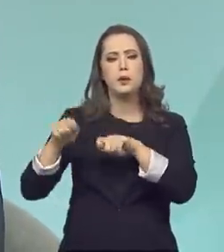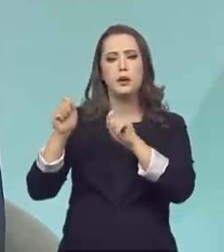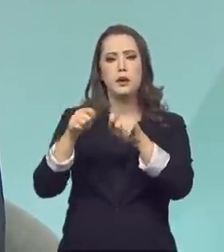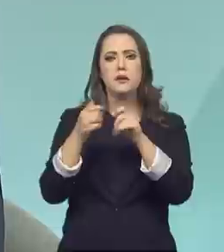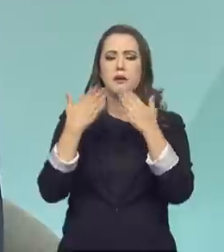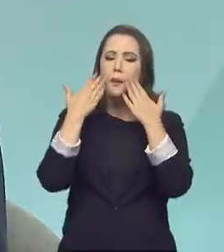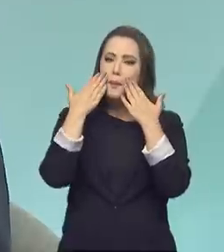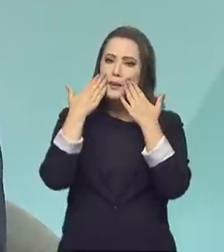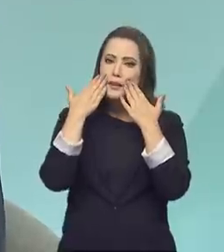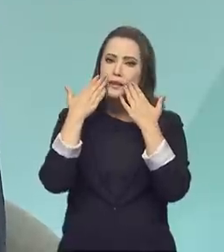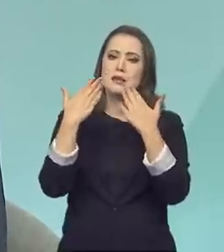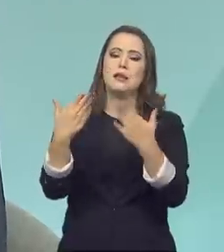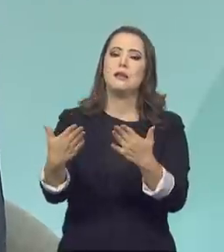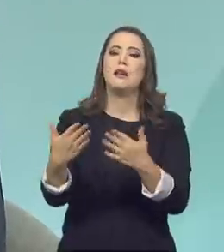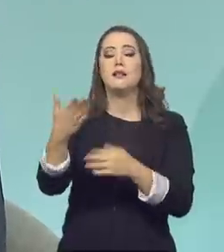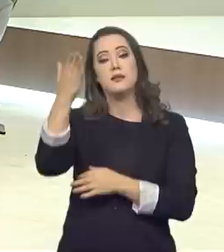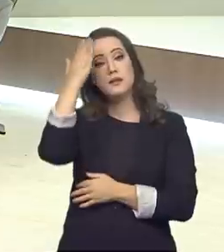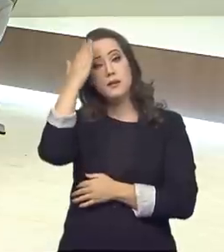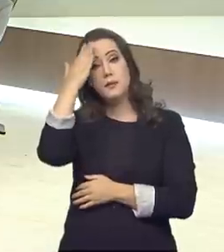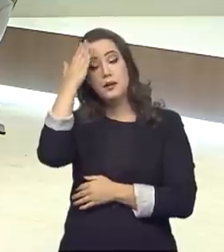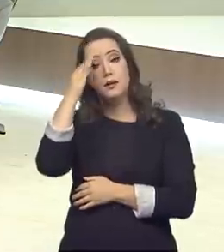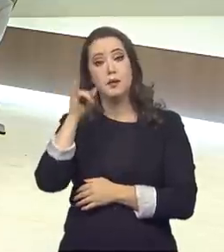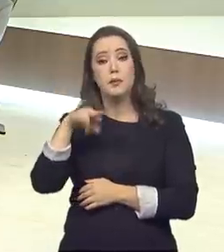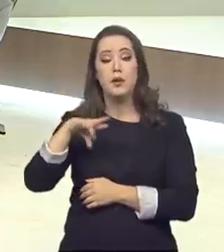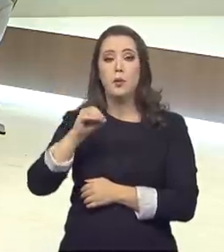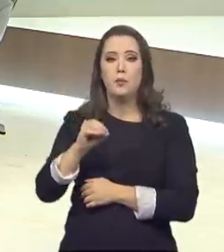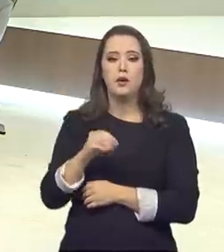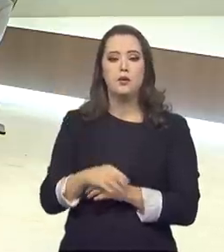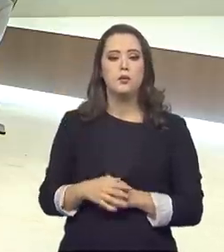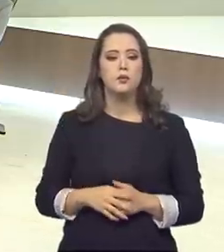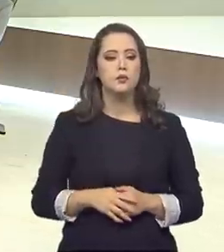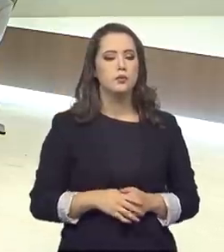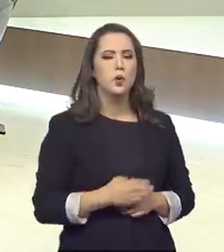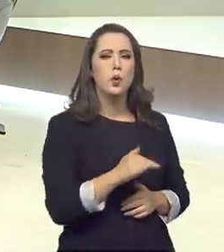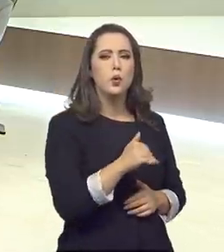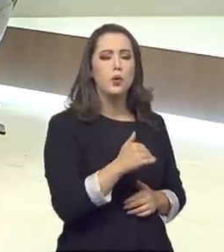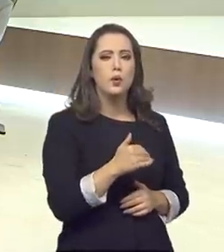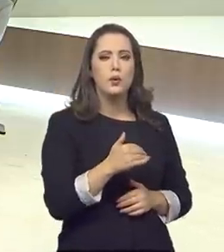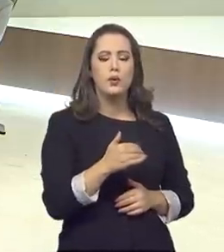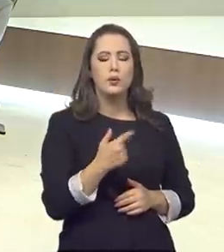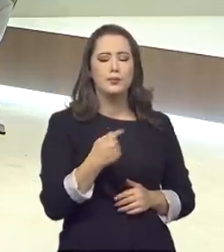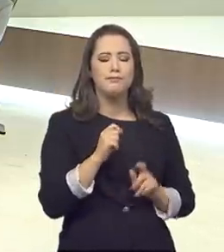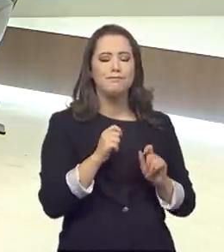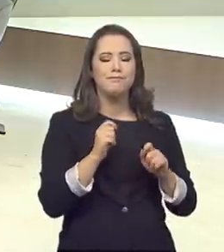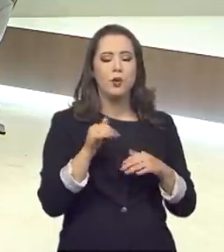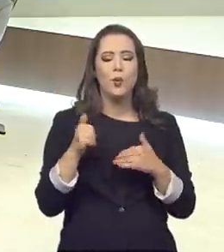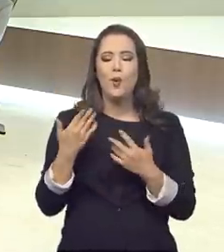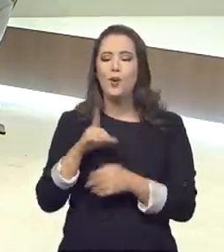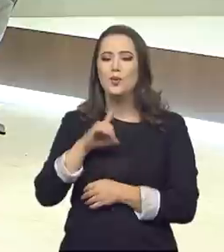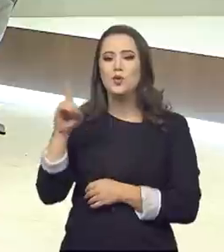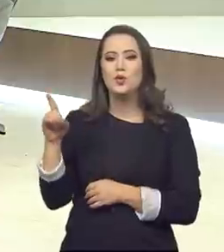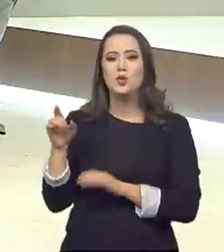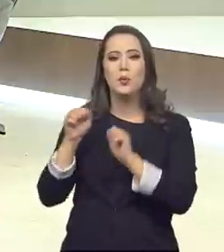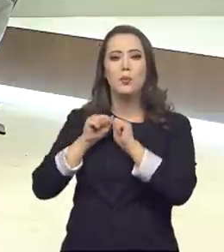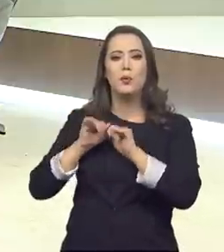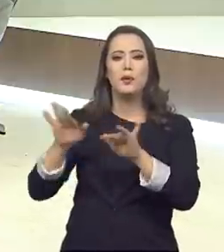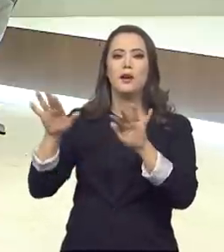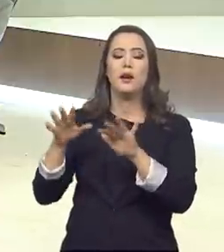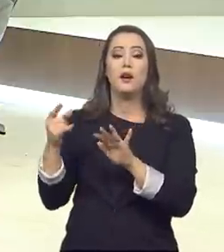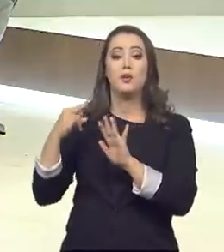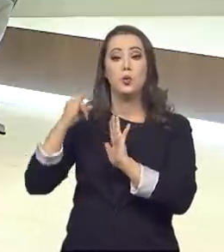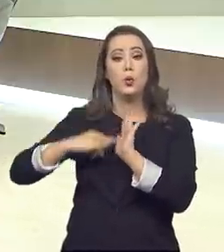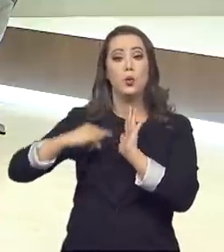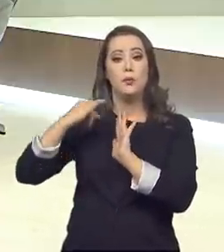apresentadas e escutadas pelo inmetro. E quando o senhor falou que esse novo modelo regulatório vai ser publicado, entre o final deste mês,